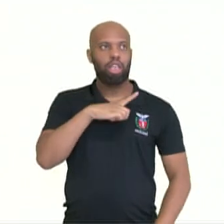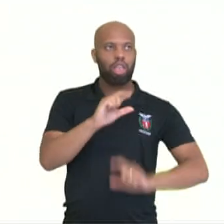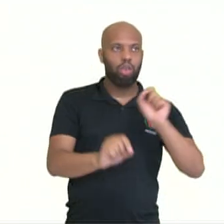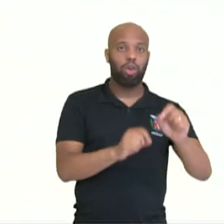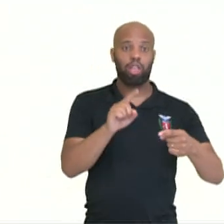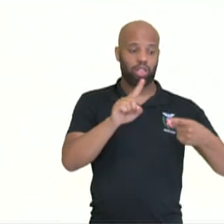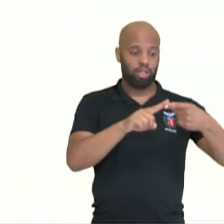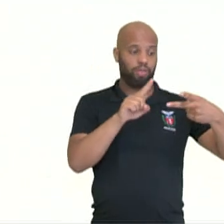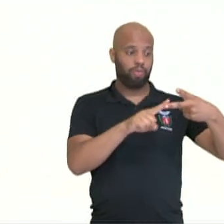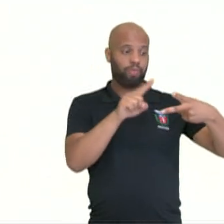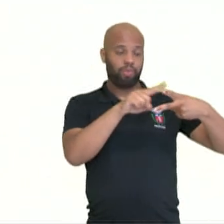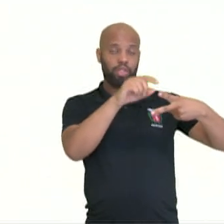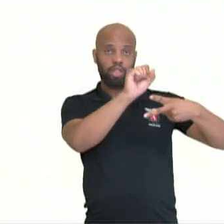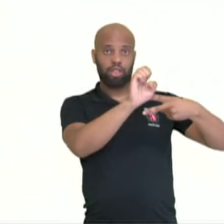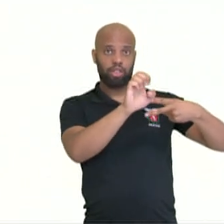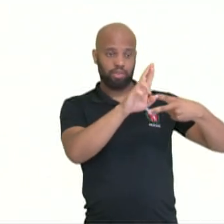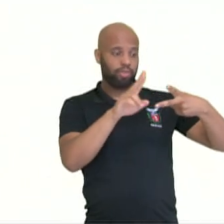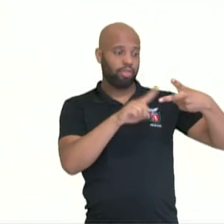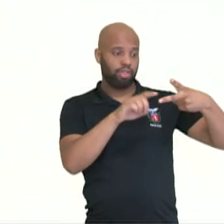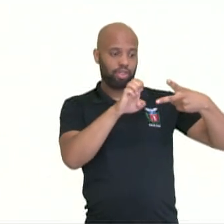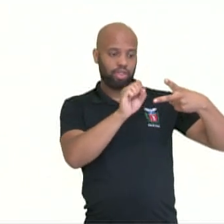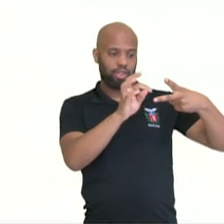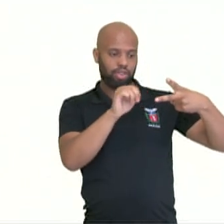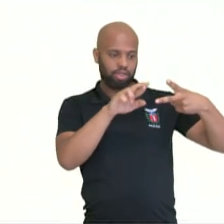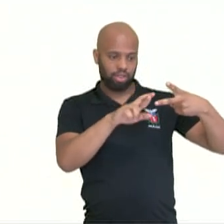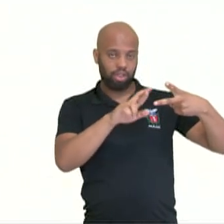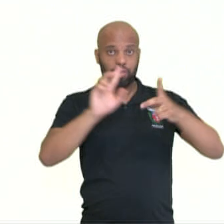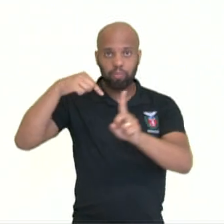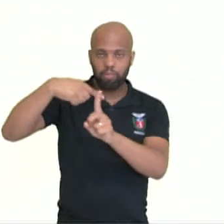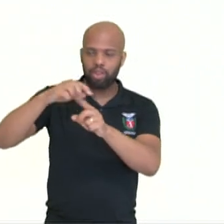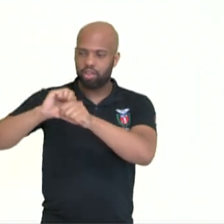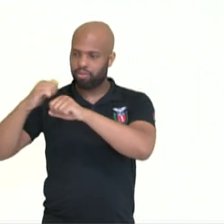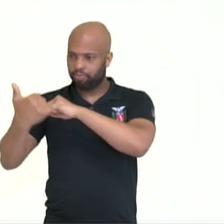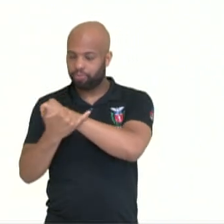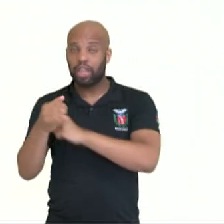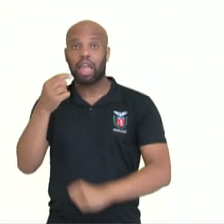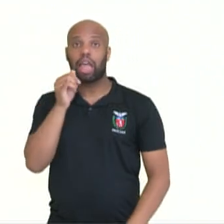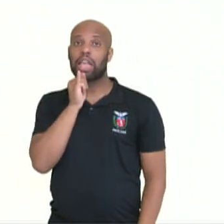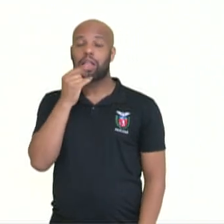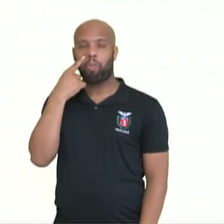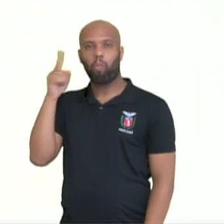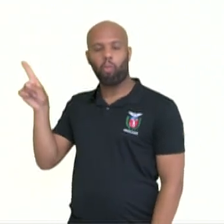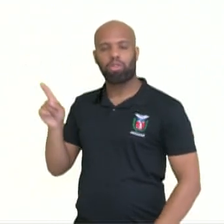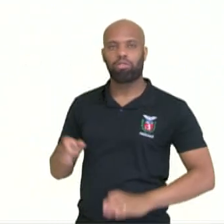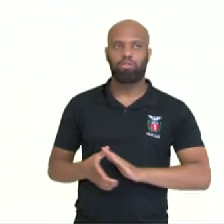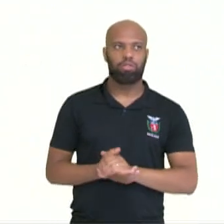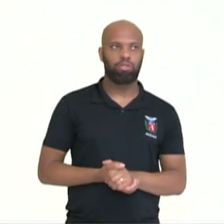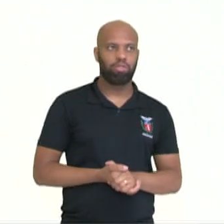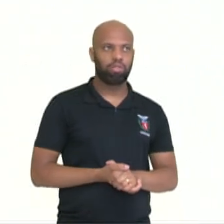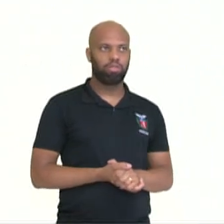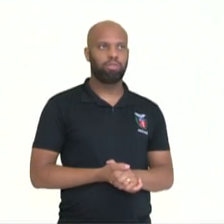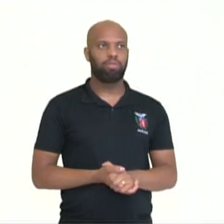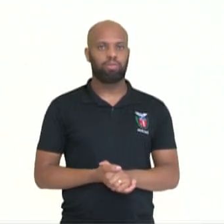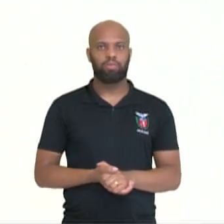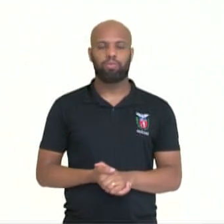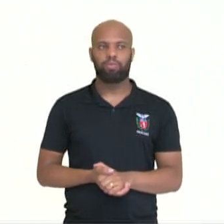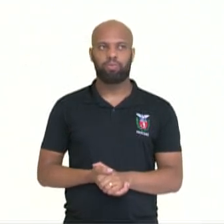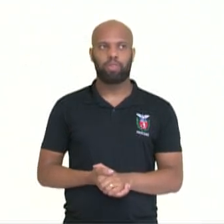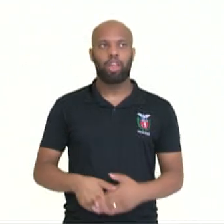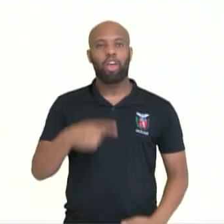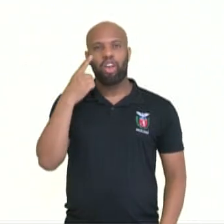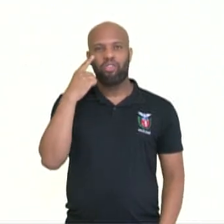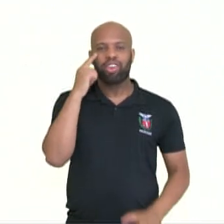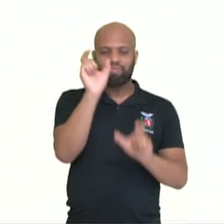ou estar, mas o adjetivo, por exemplo, Ela é bonita, ela é Oscar é